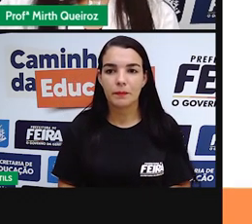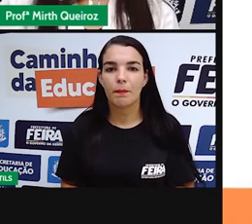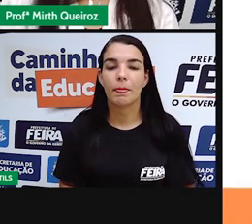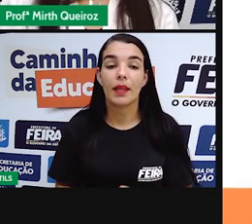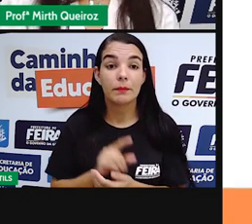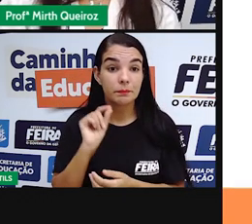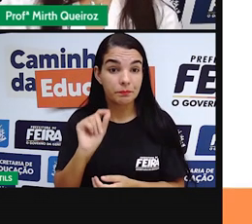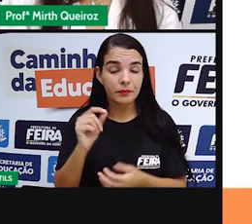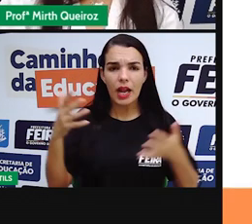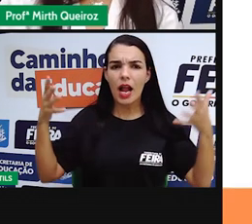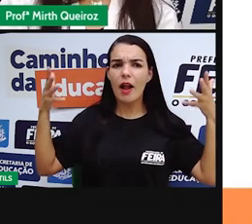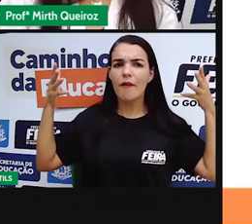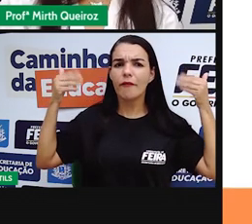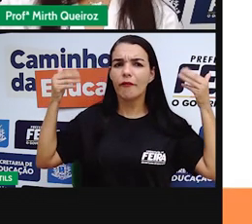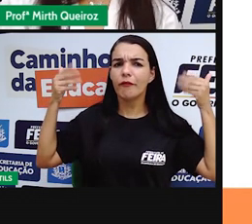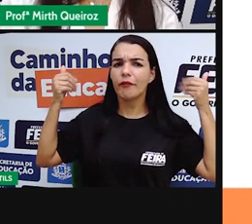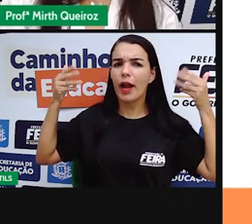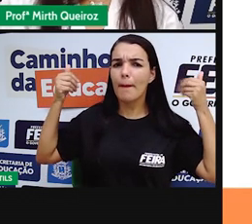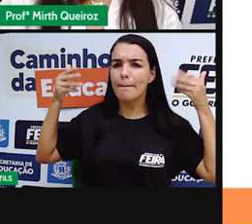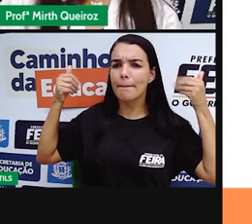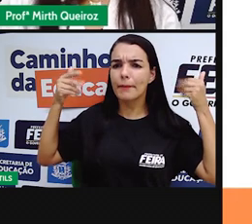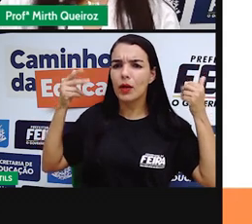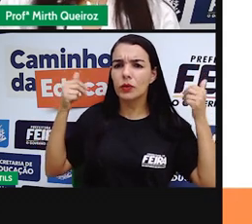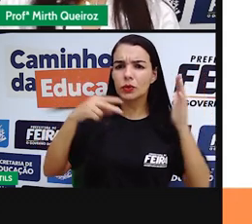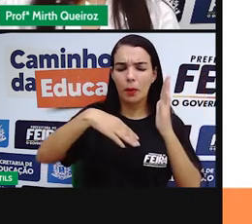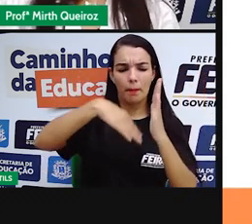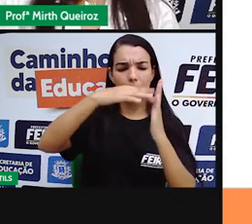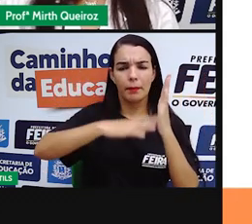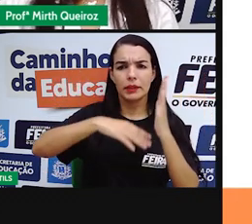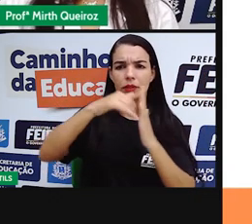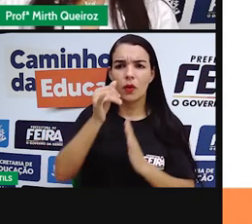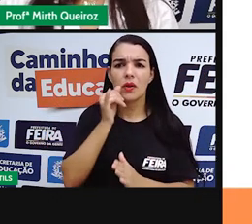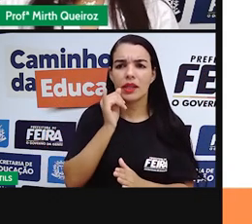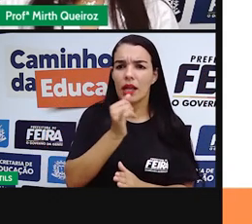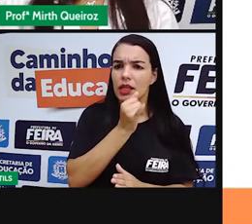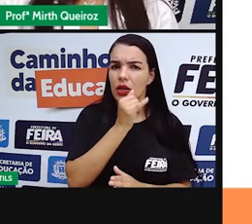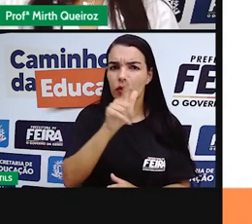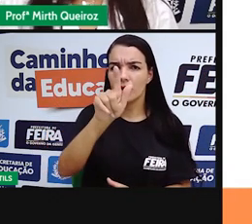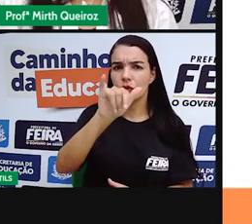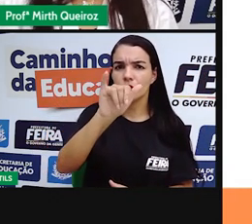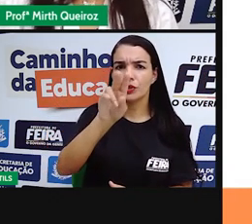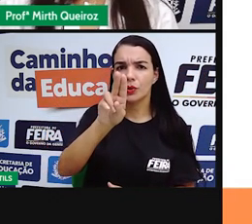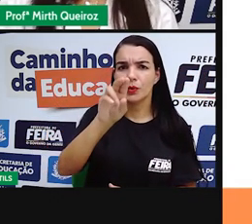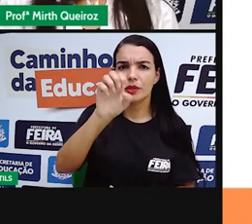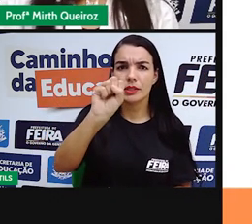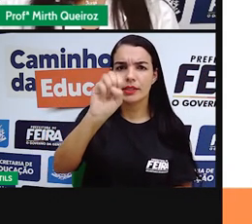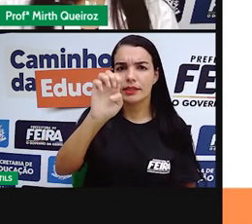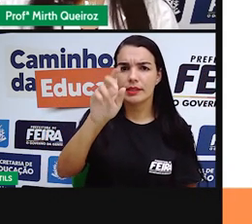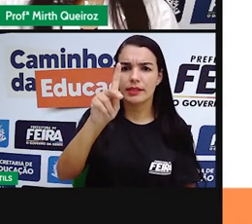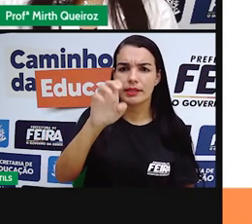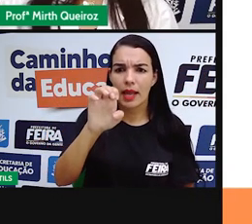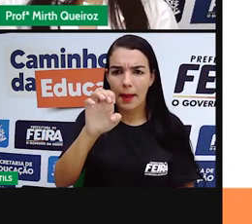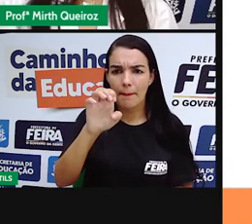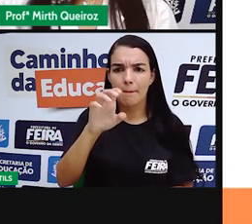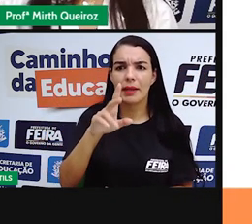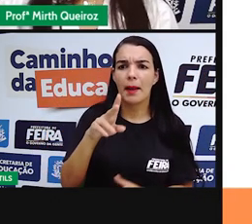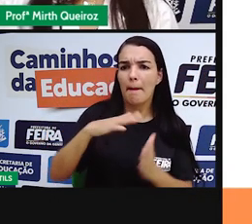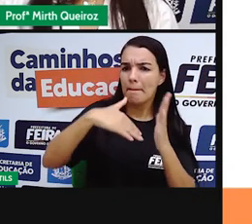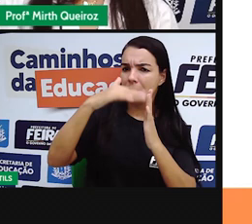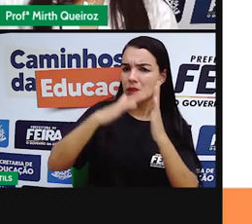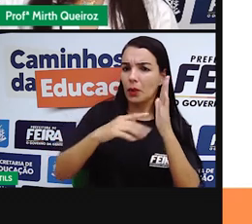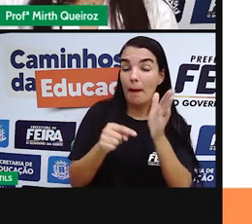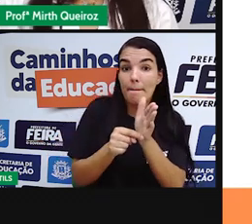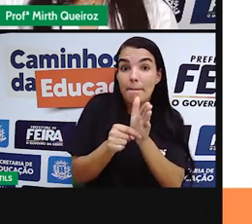Vocês já viram esse quadro? O famoso pintor italiano Giuseppe Artimbolgo